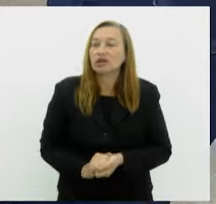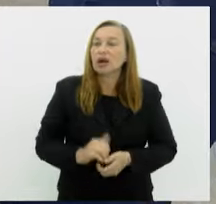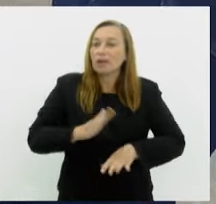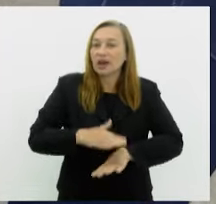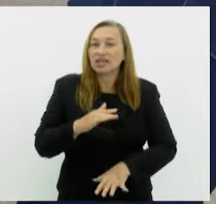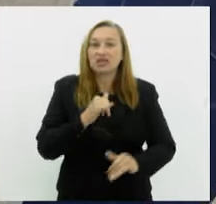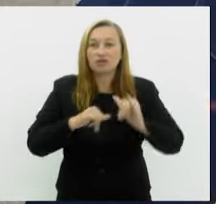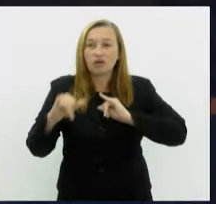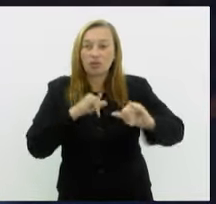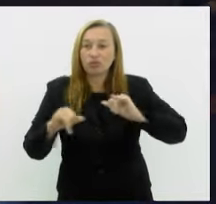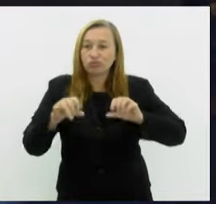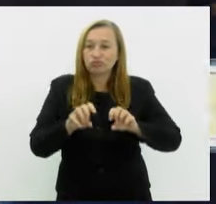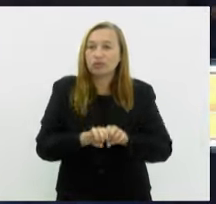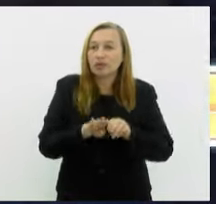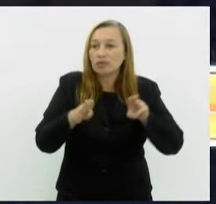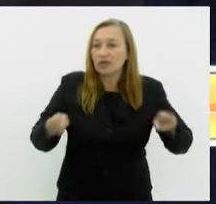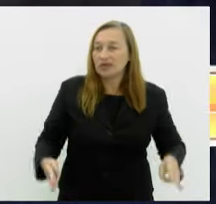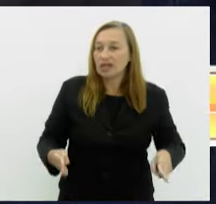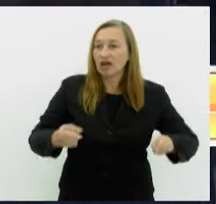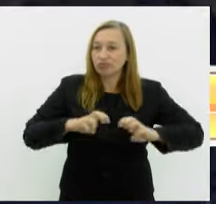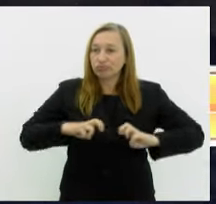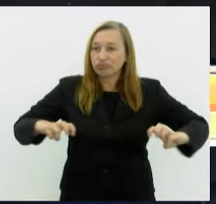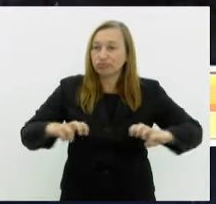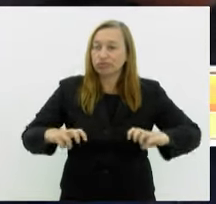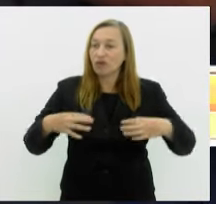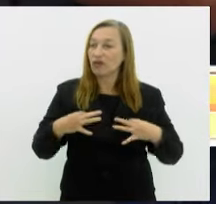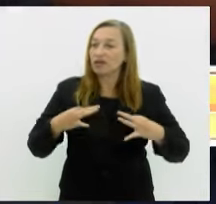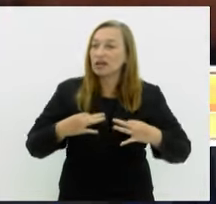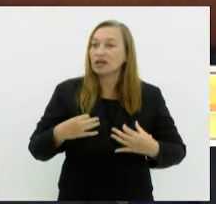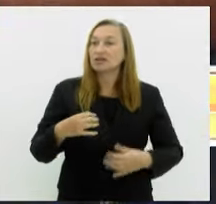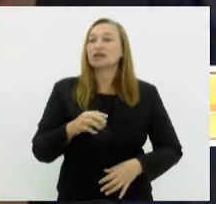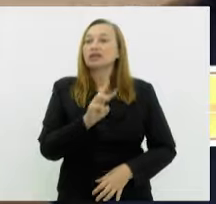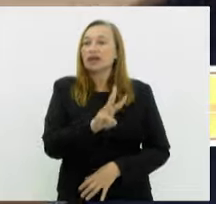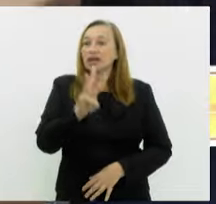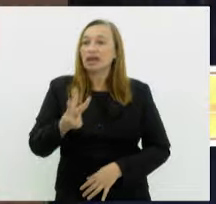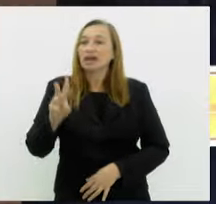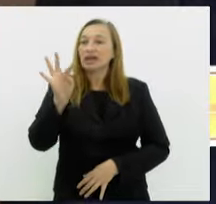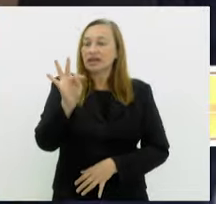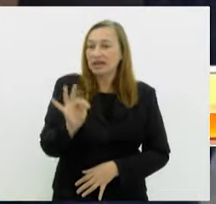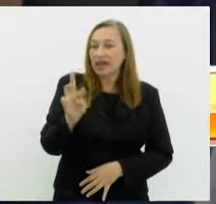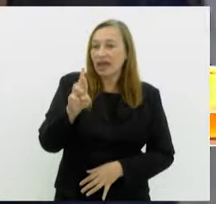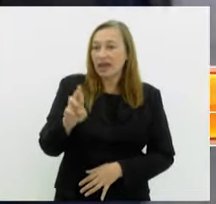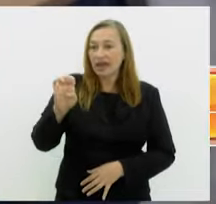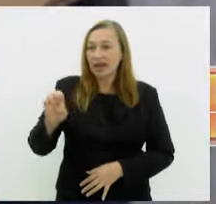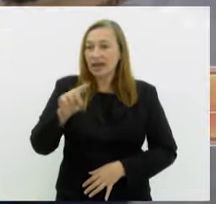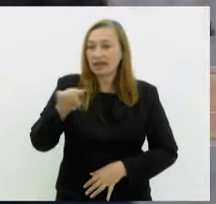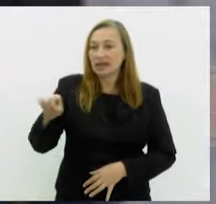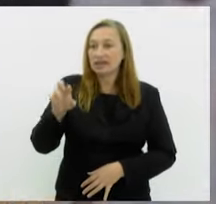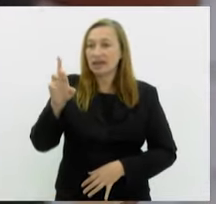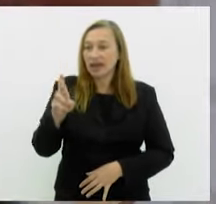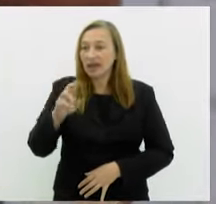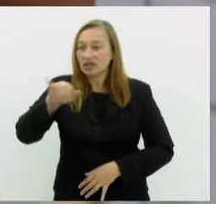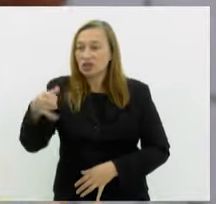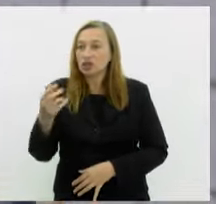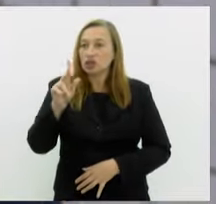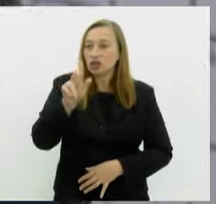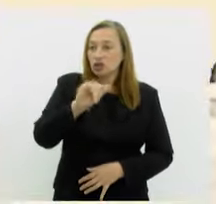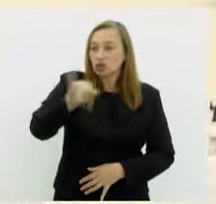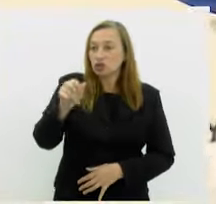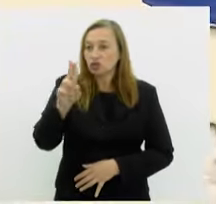o portal Mesário Voluntário no site www.tre-rj.jus